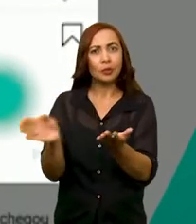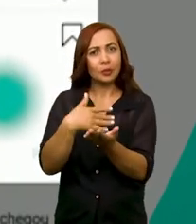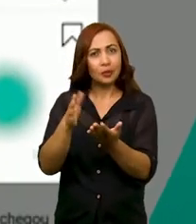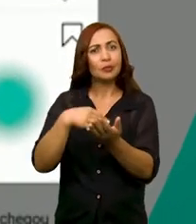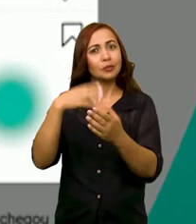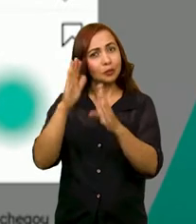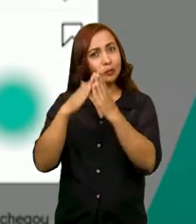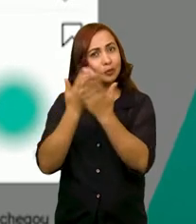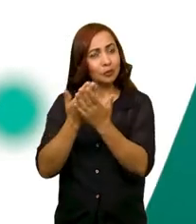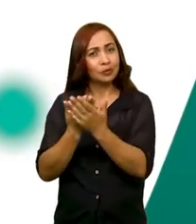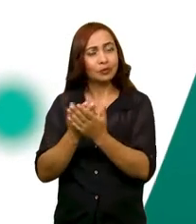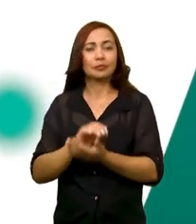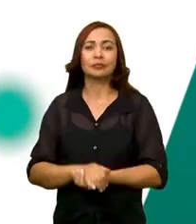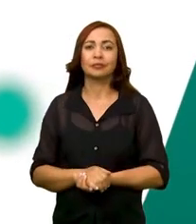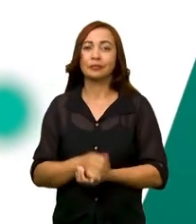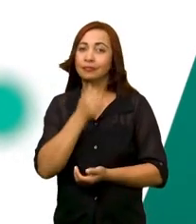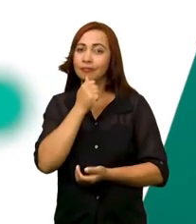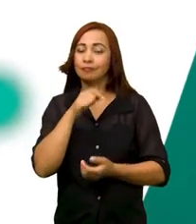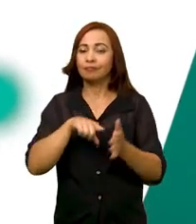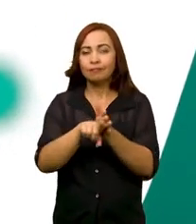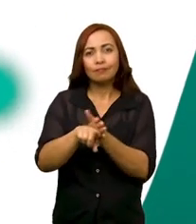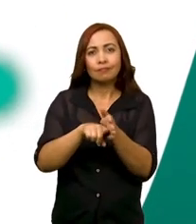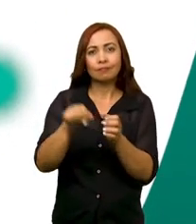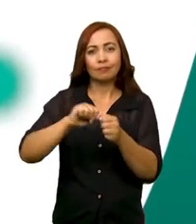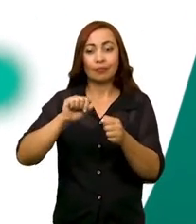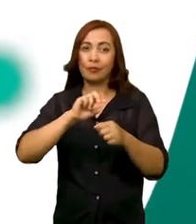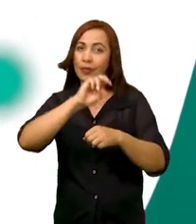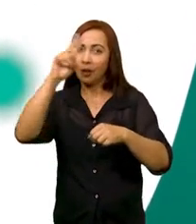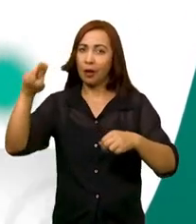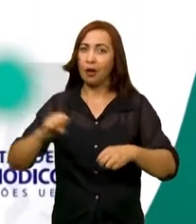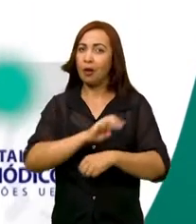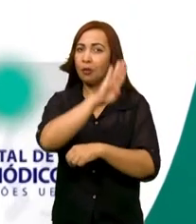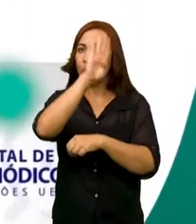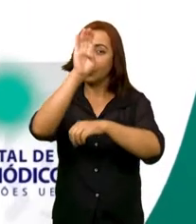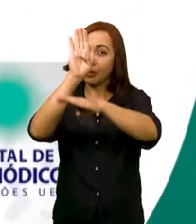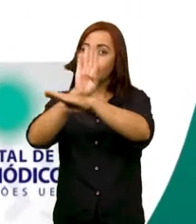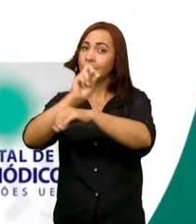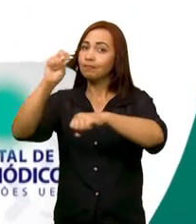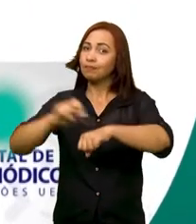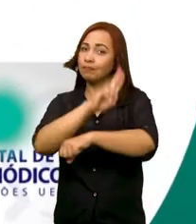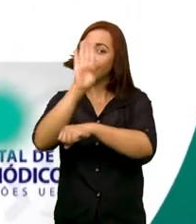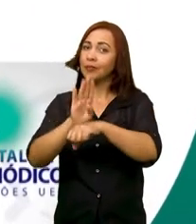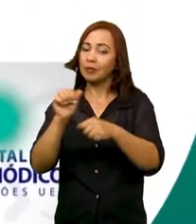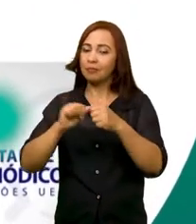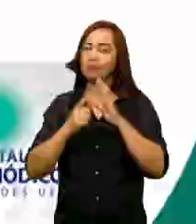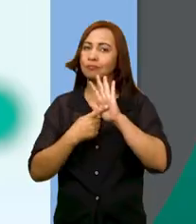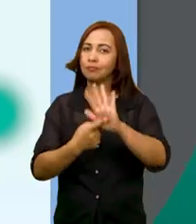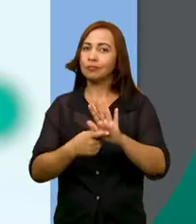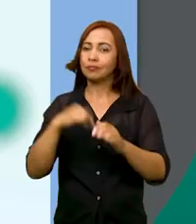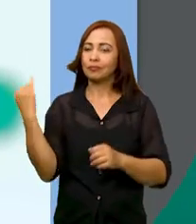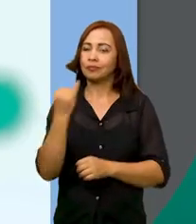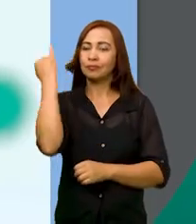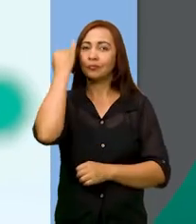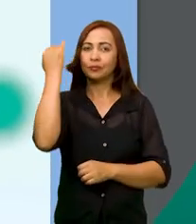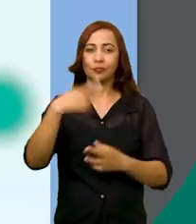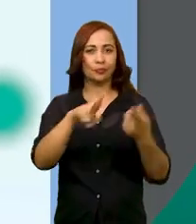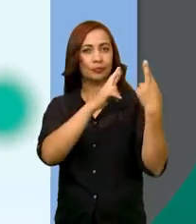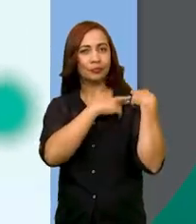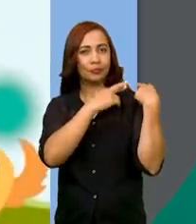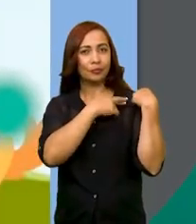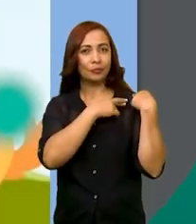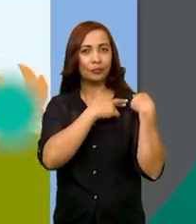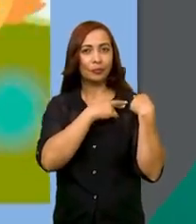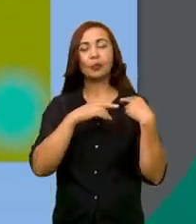didáticos. E ainda, pesquisa feita pela Universidade Estadual do Sudoeste da Bahia mostra a importância da